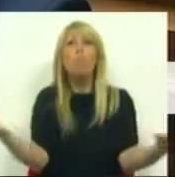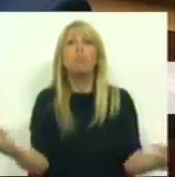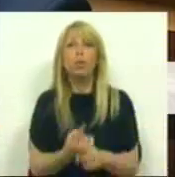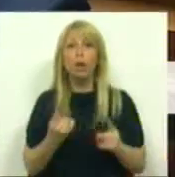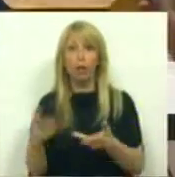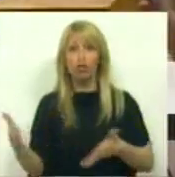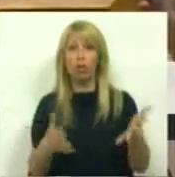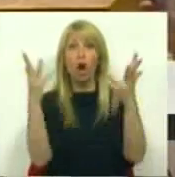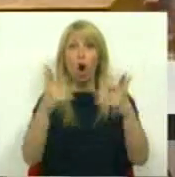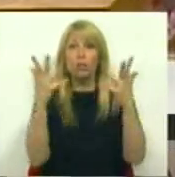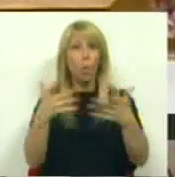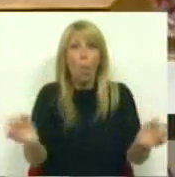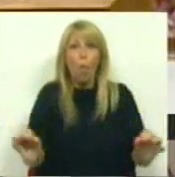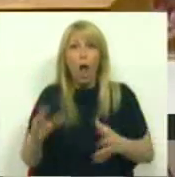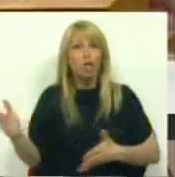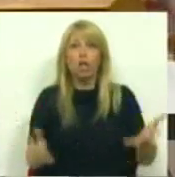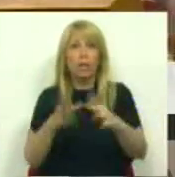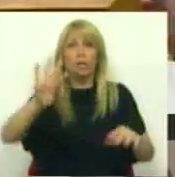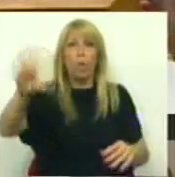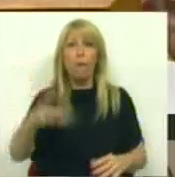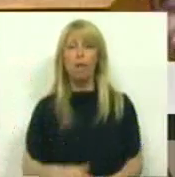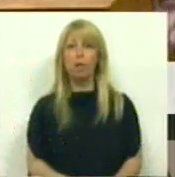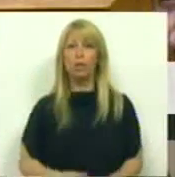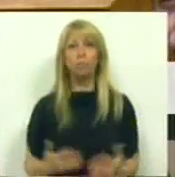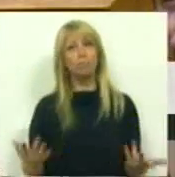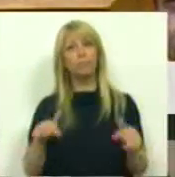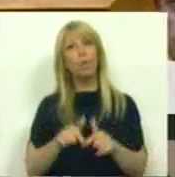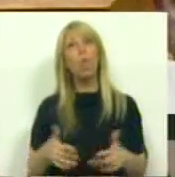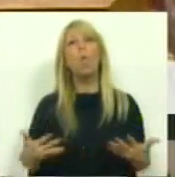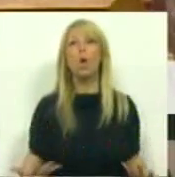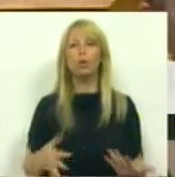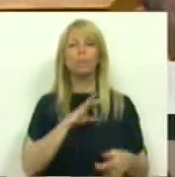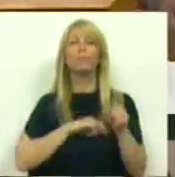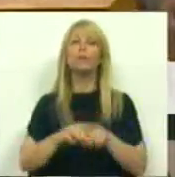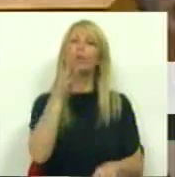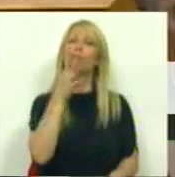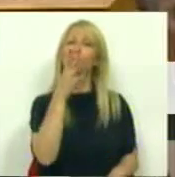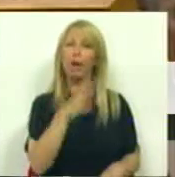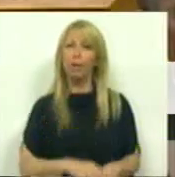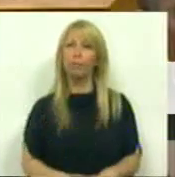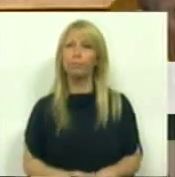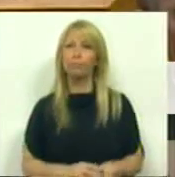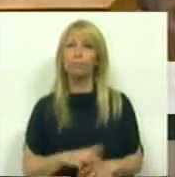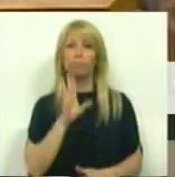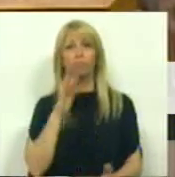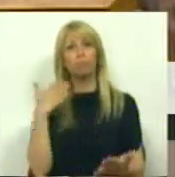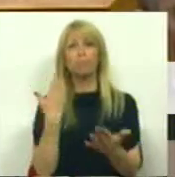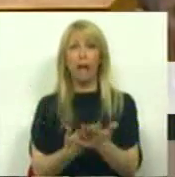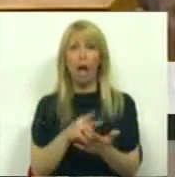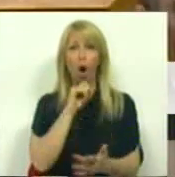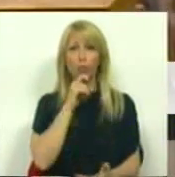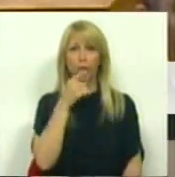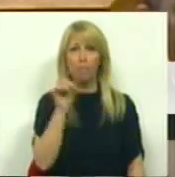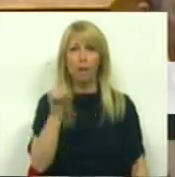orçamental que não tem estratégia nenhuma para o país? Trata-se hoje, Sr. Deputado, de dar a terceira